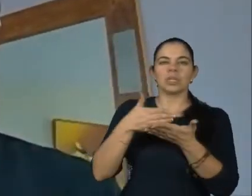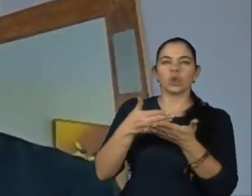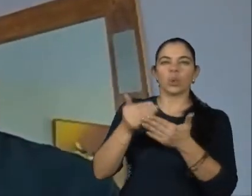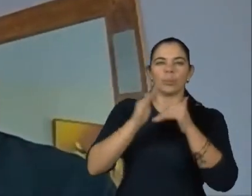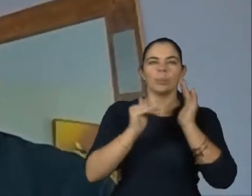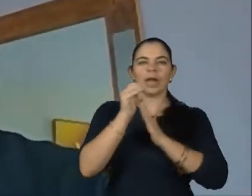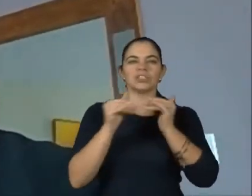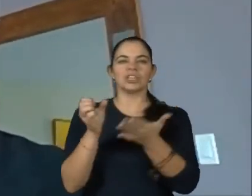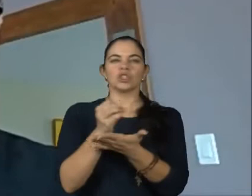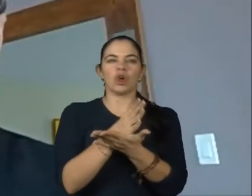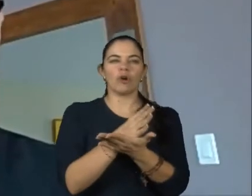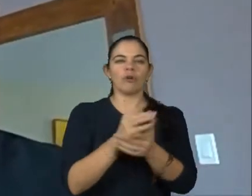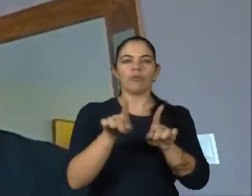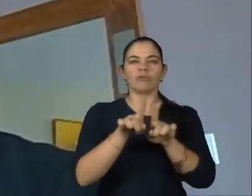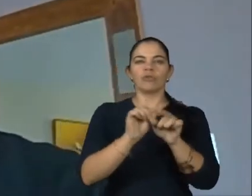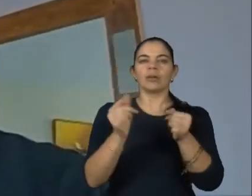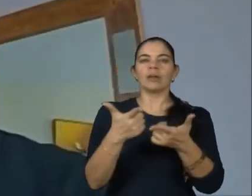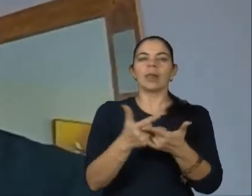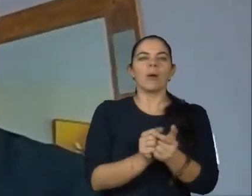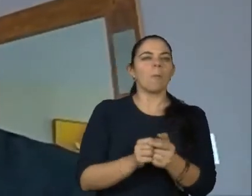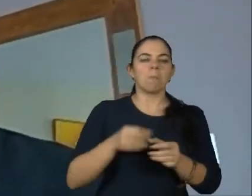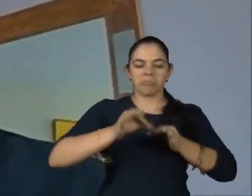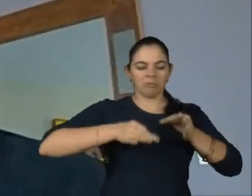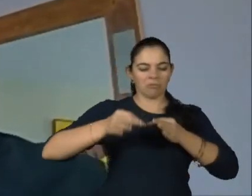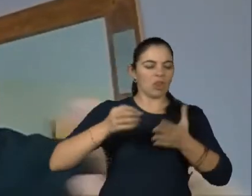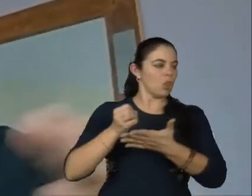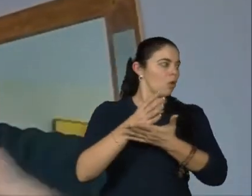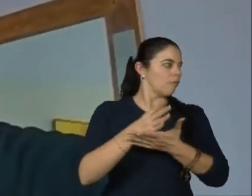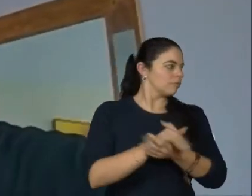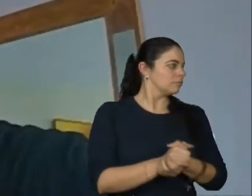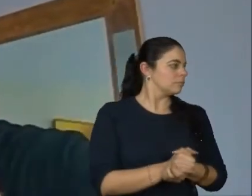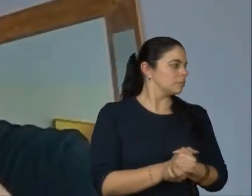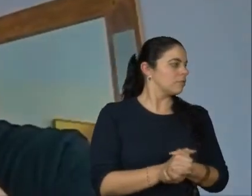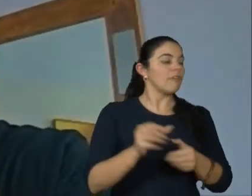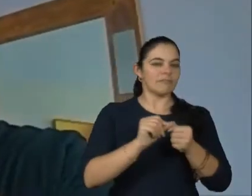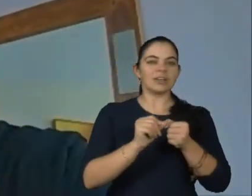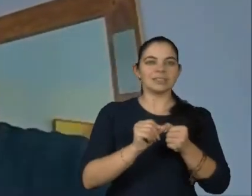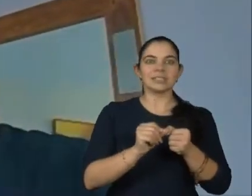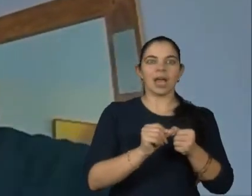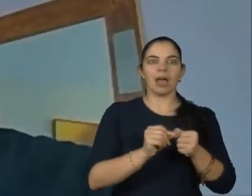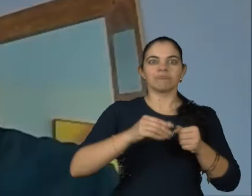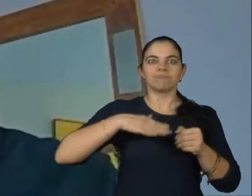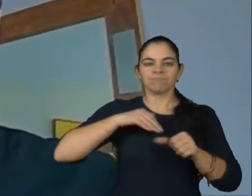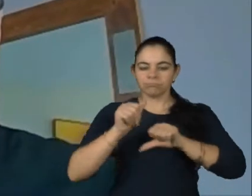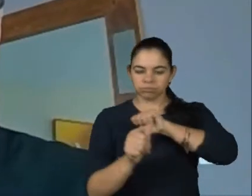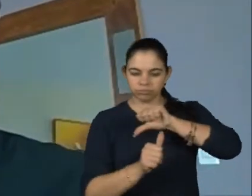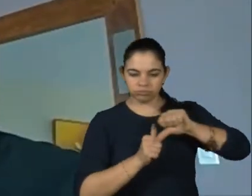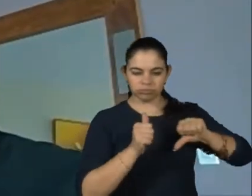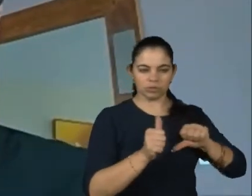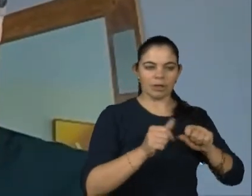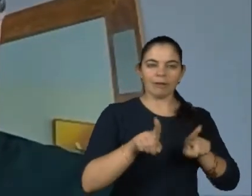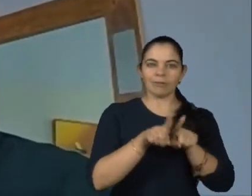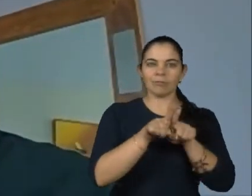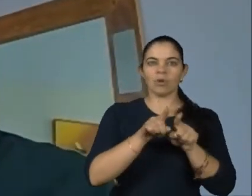está vindo aí com um projeto de lei novo, a coisa vai fazer uma mudança exponencial, se Deus quiser, nós temos